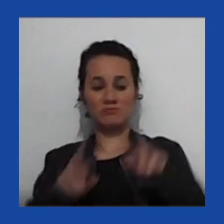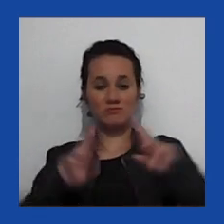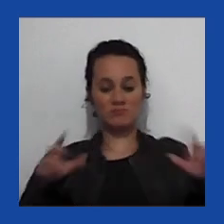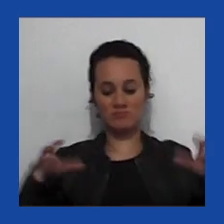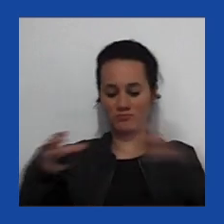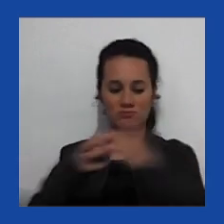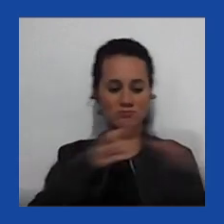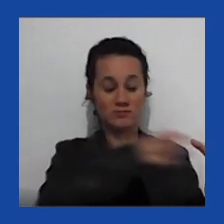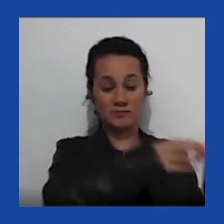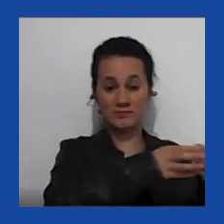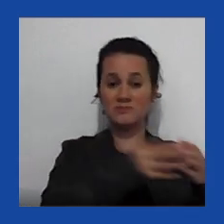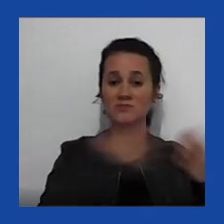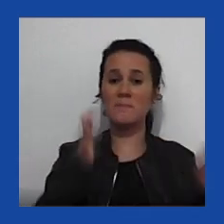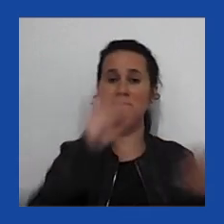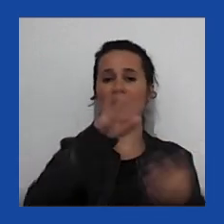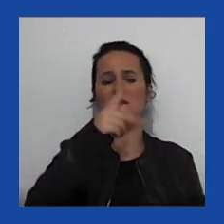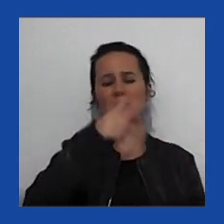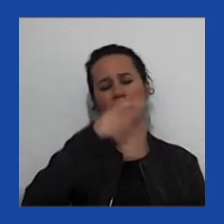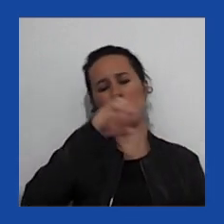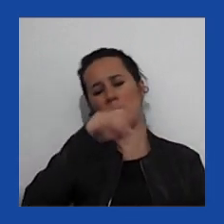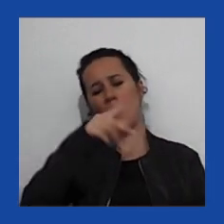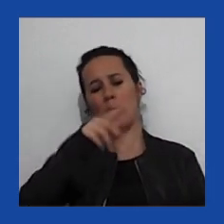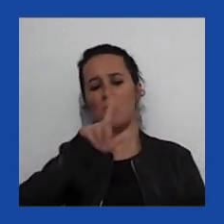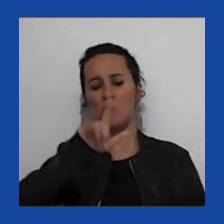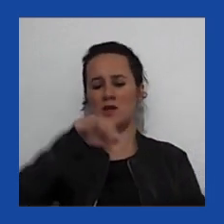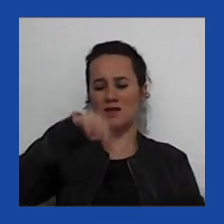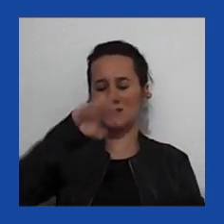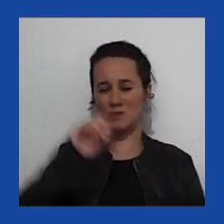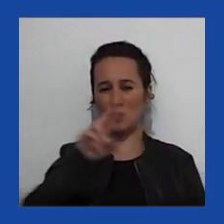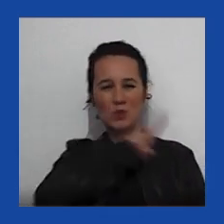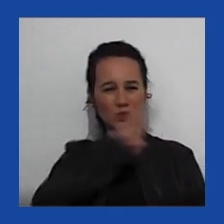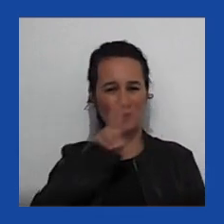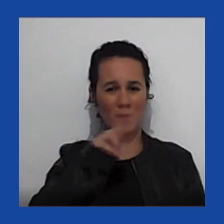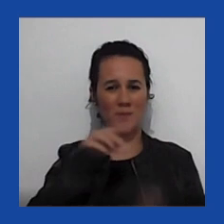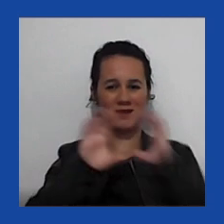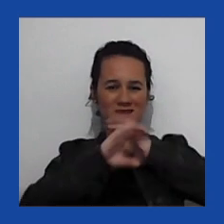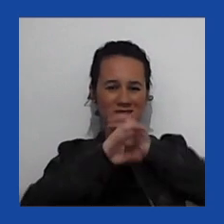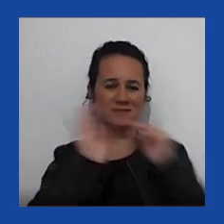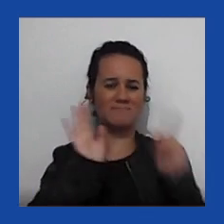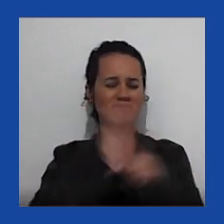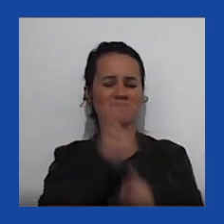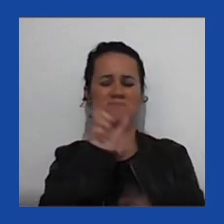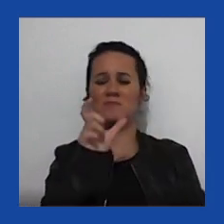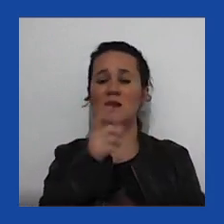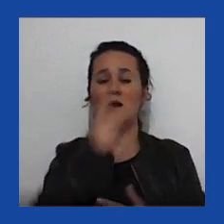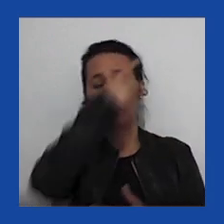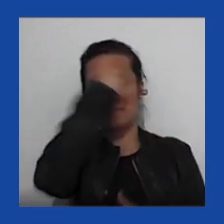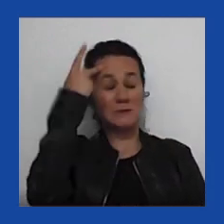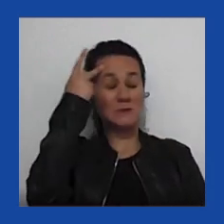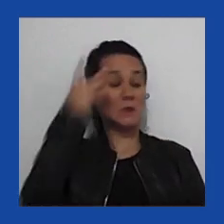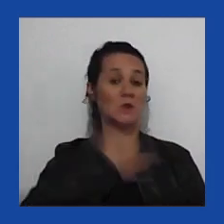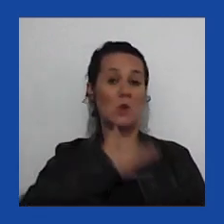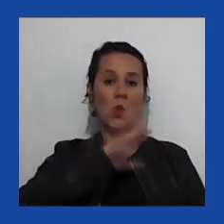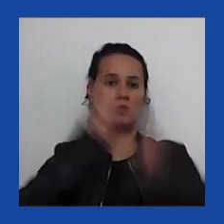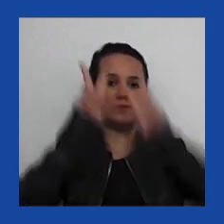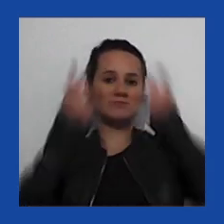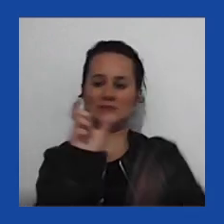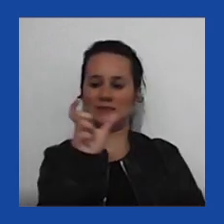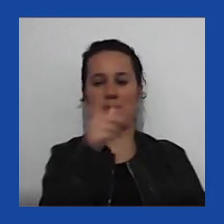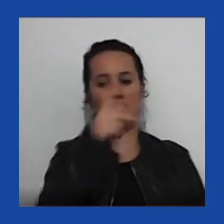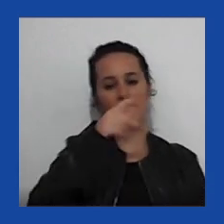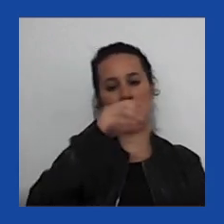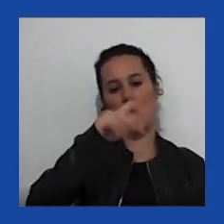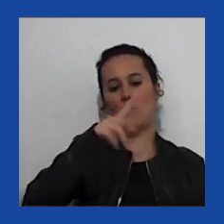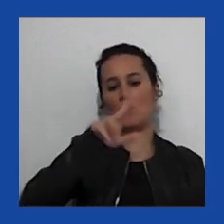O uso do populismo como uma categoria na ciência política é muito contestado. Tem pessoas que não gostam do termo. Podemos falar